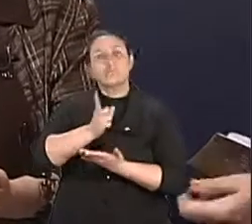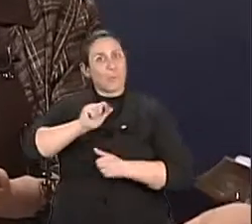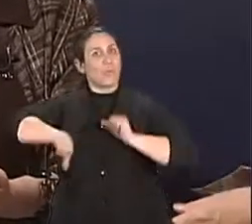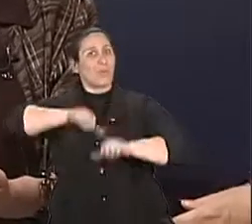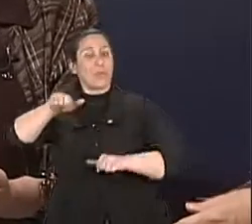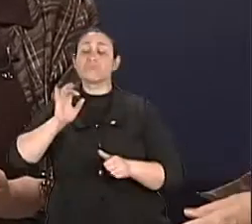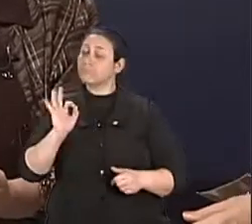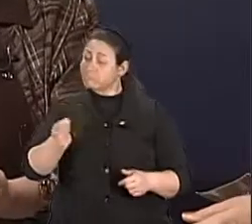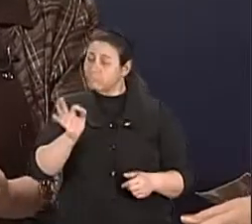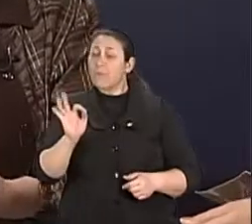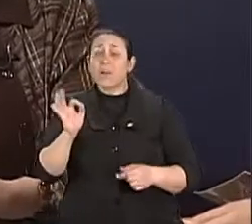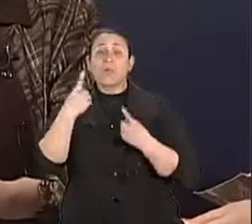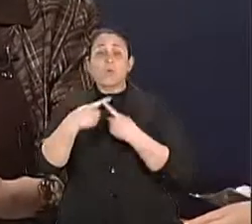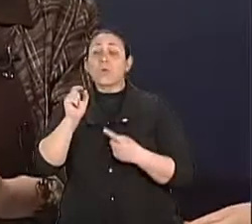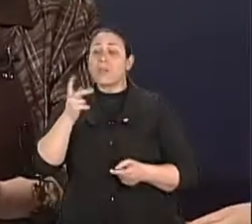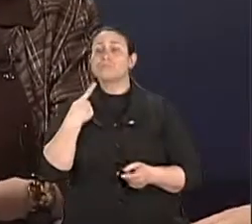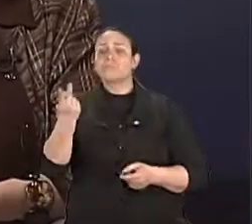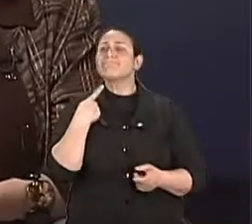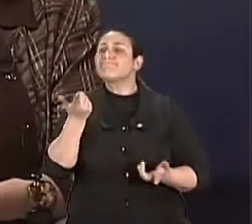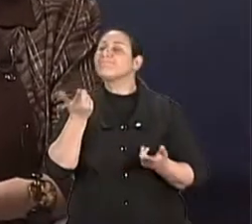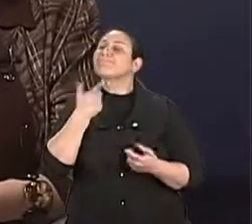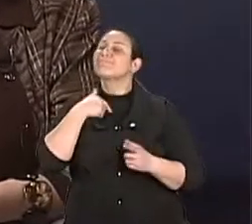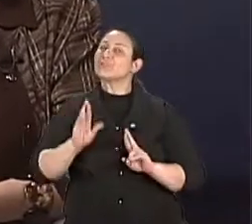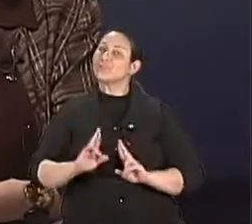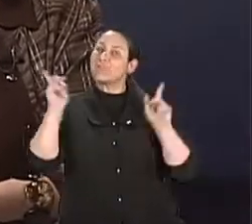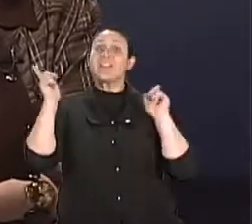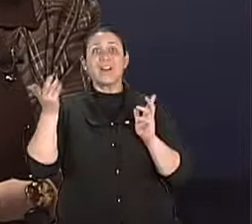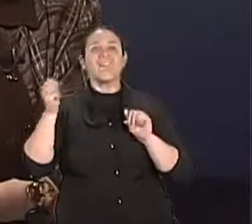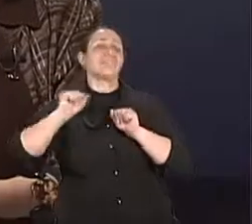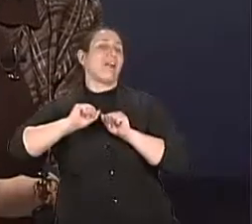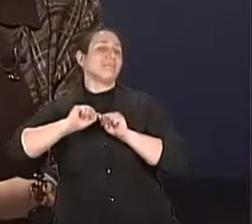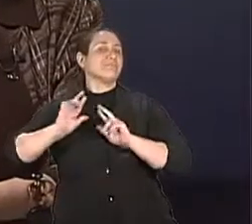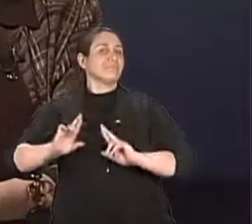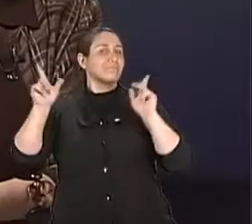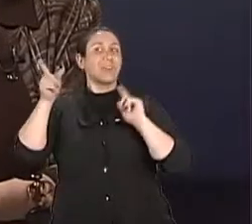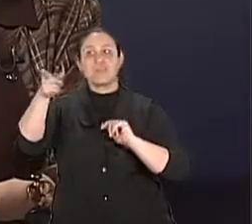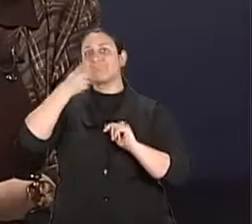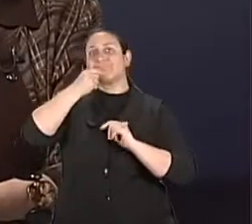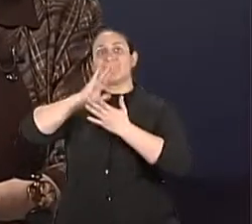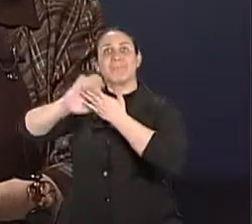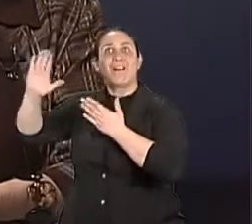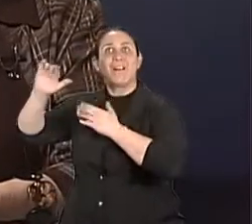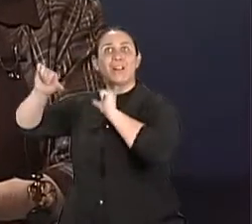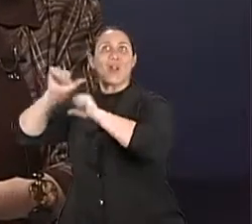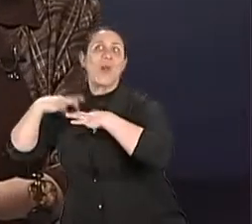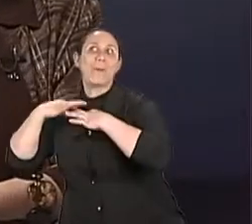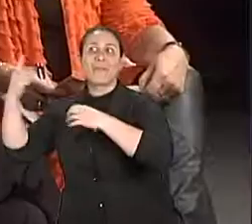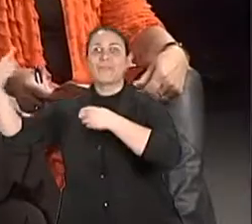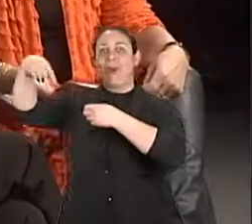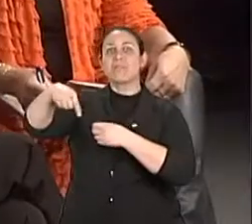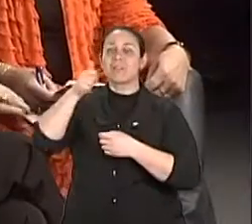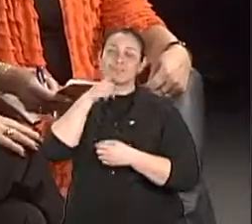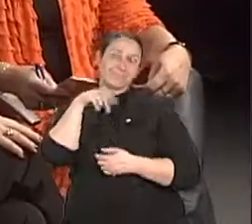fácil, entende? As coisas boas da vida elas são fáceis, a gente complica. E a